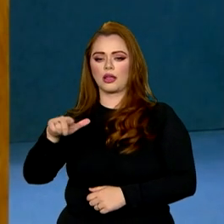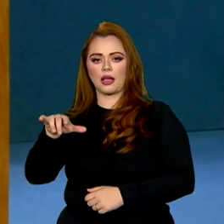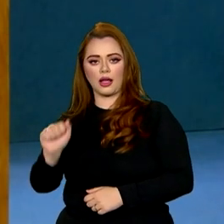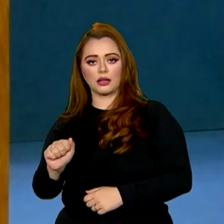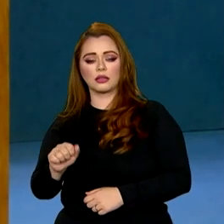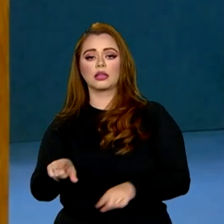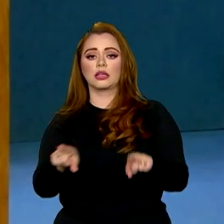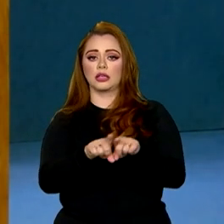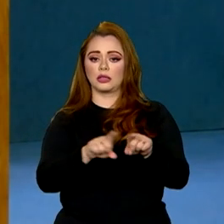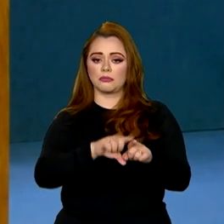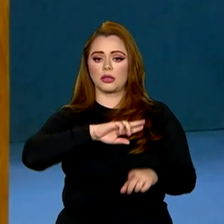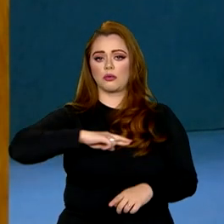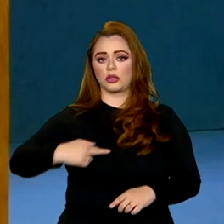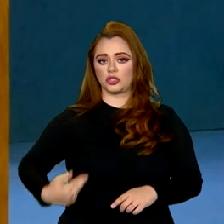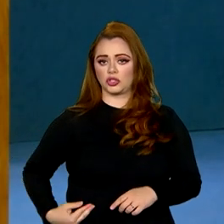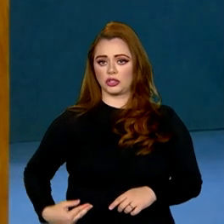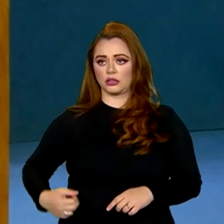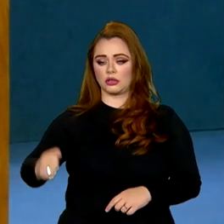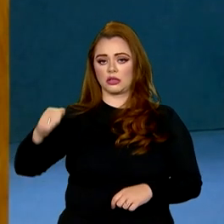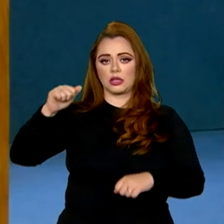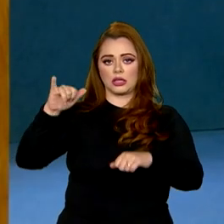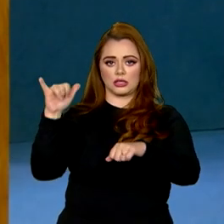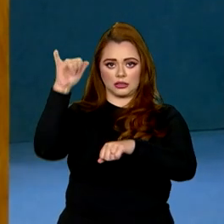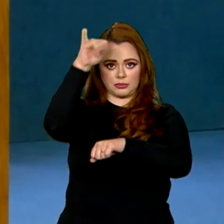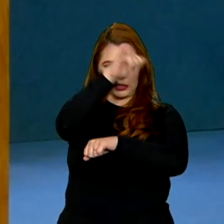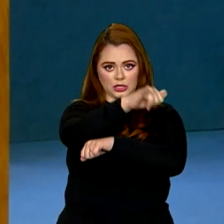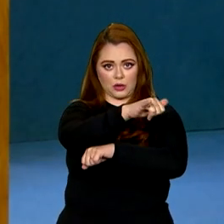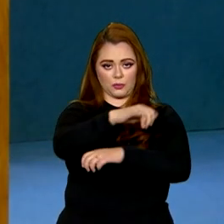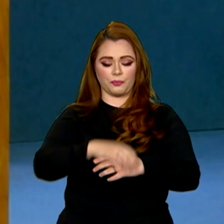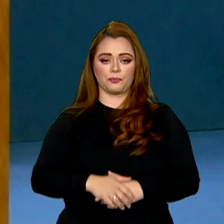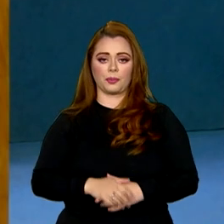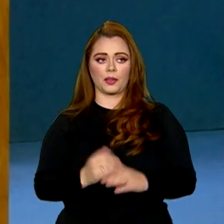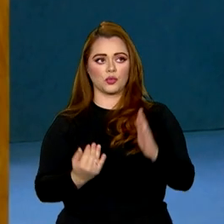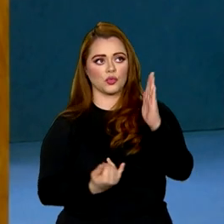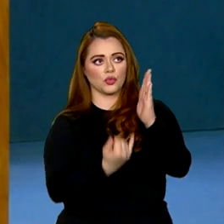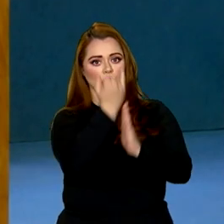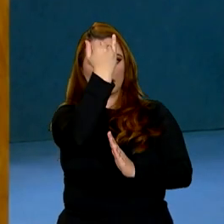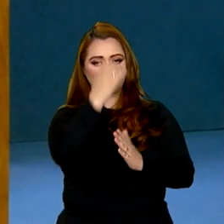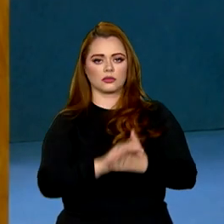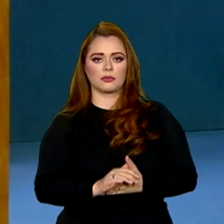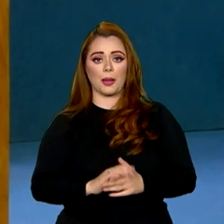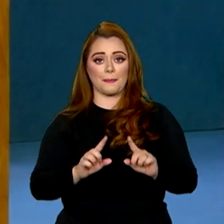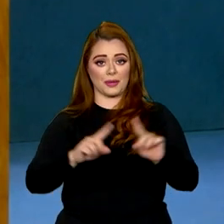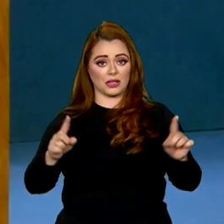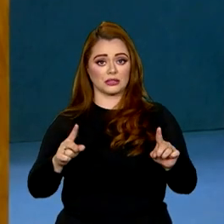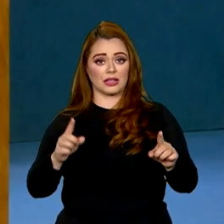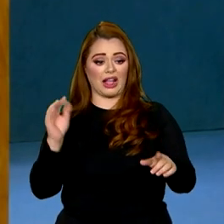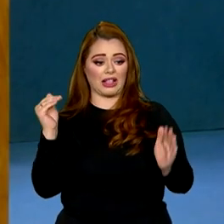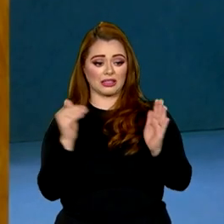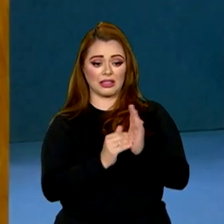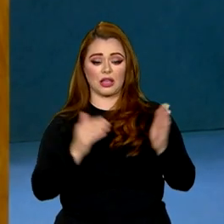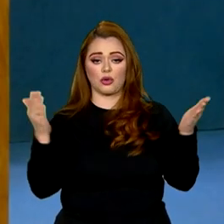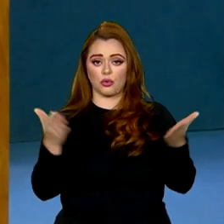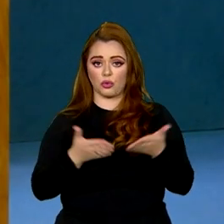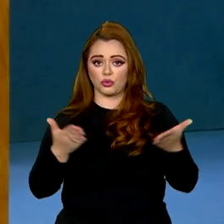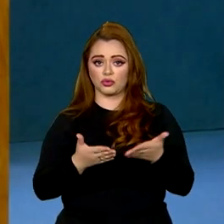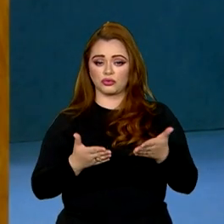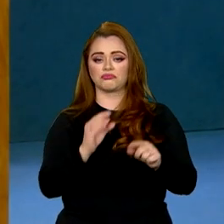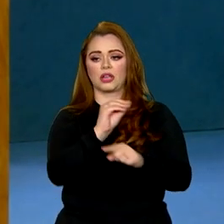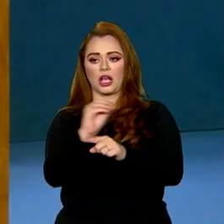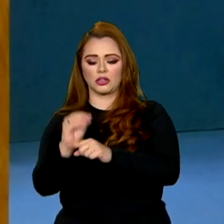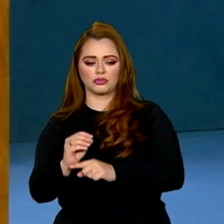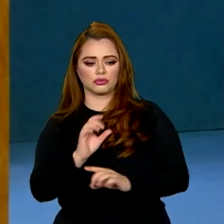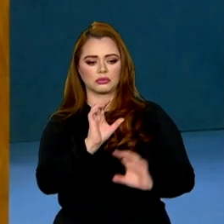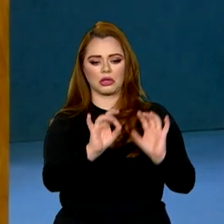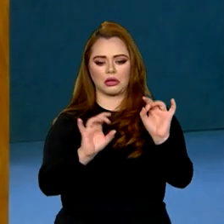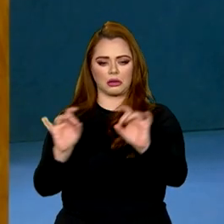China. Estas duas iniciativas de cooperação frutificam até hoje. Ao resgatar o protagonismo